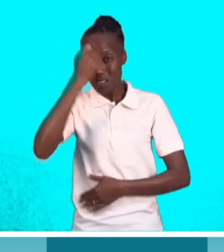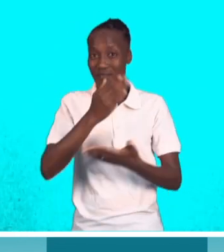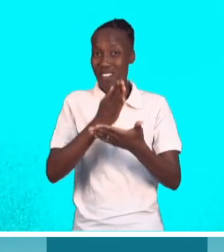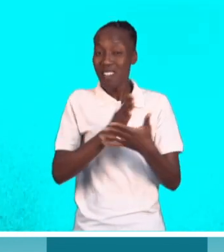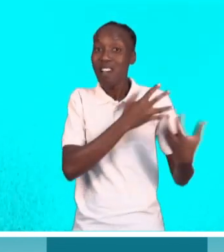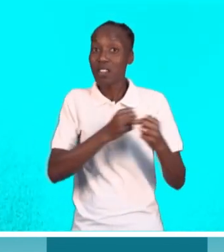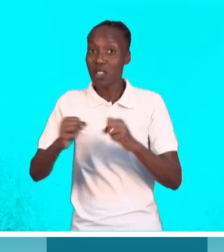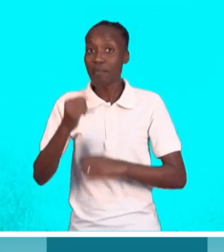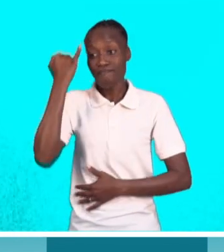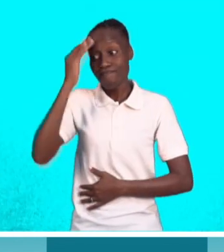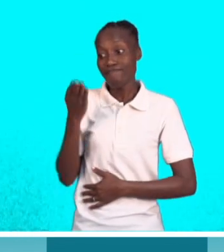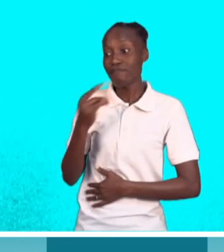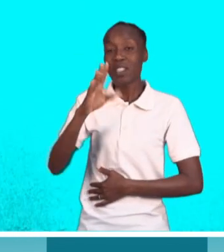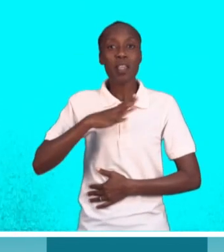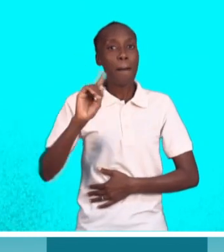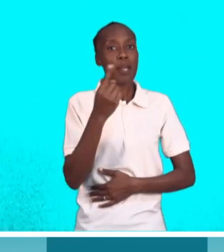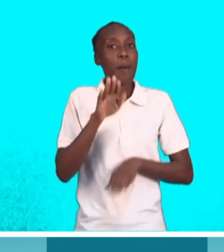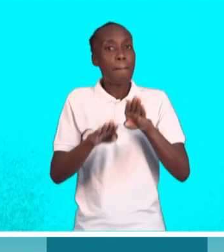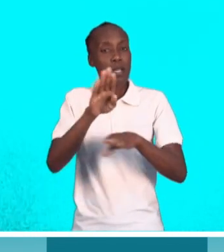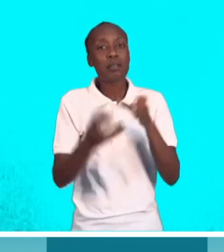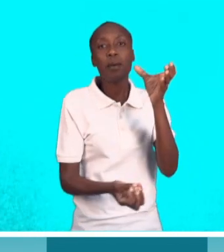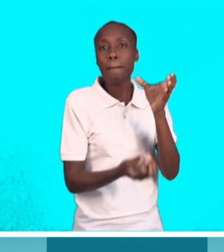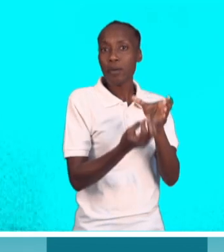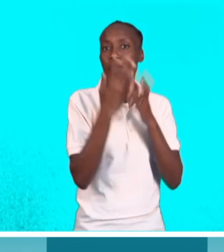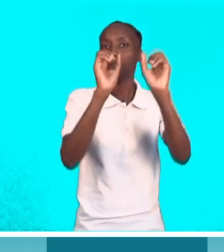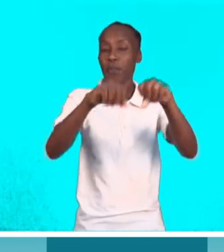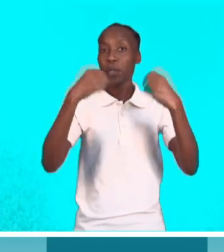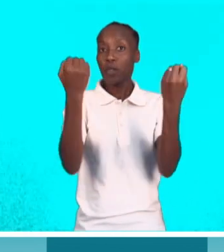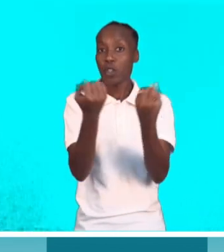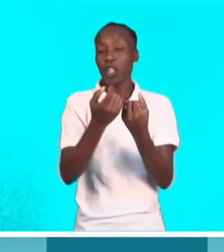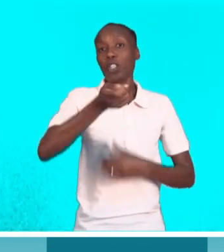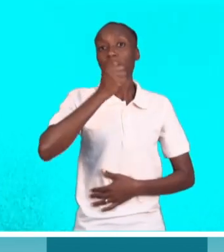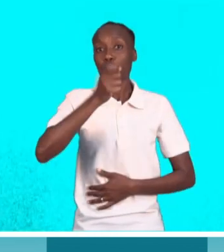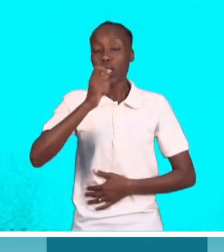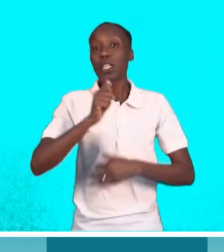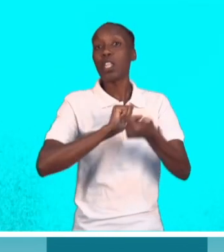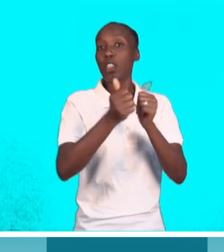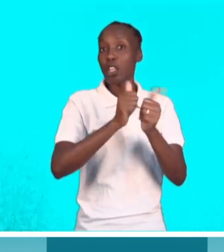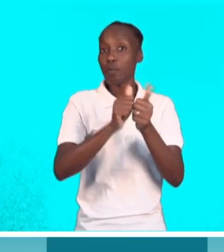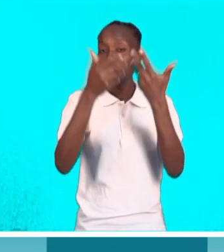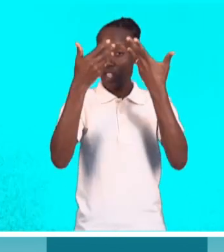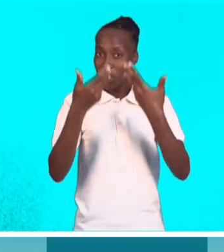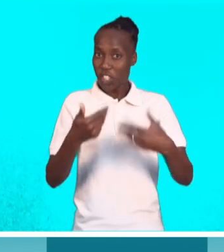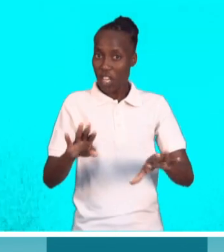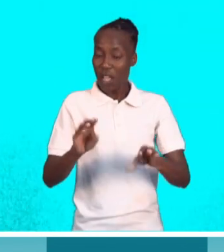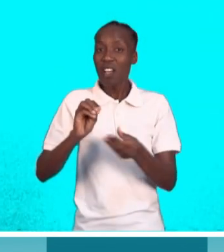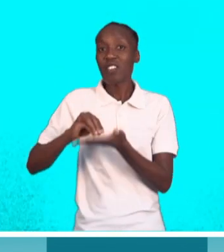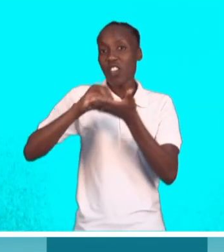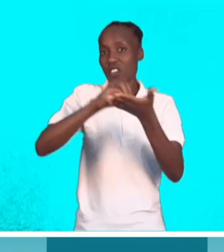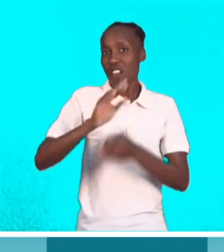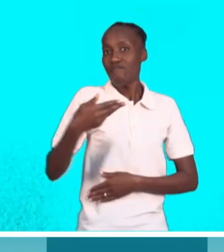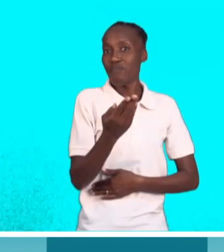atividades que estão a cobrir. A ideia e os primeiros passos para a criação de uma associação de jornalistas desportivos foram dados